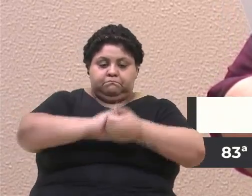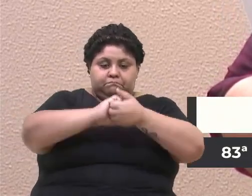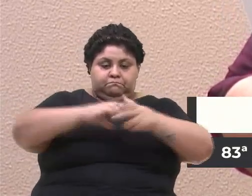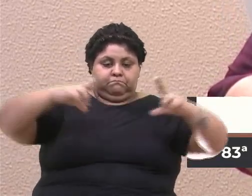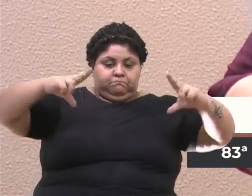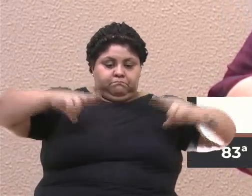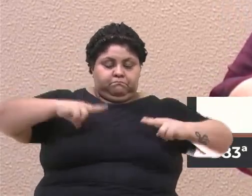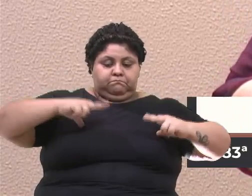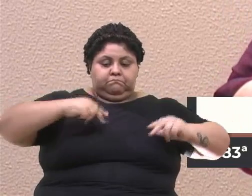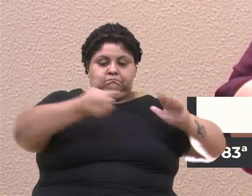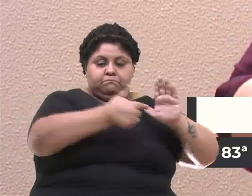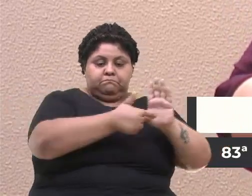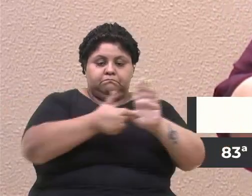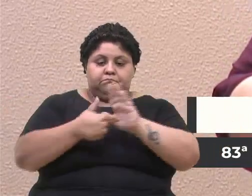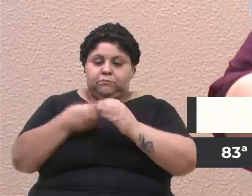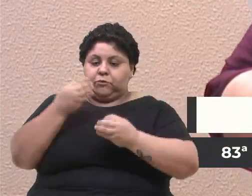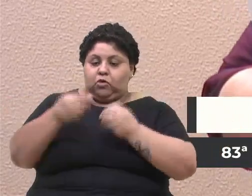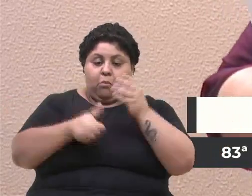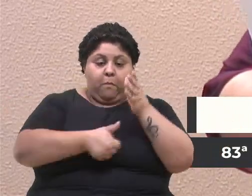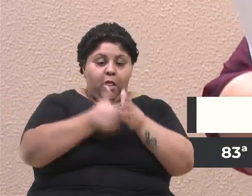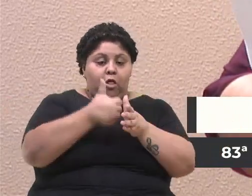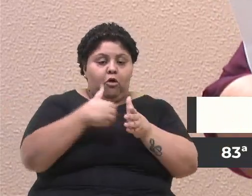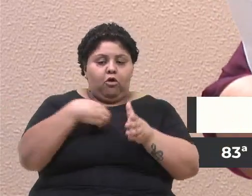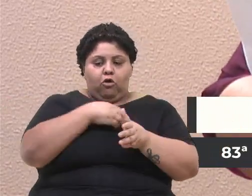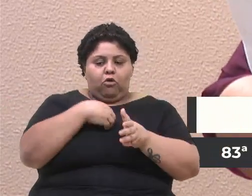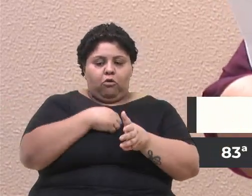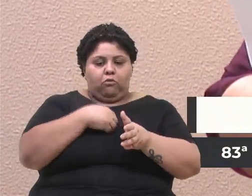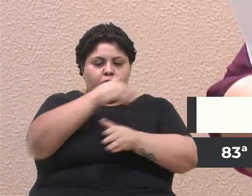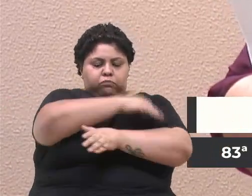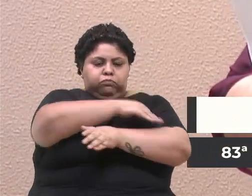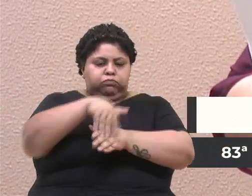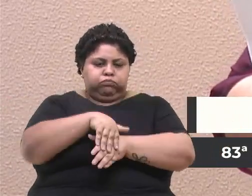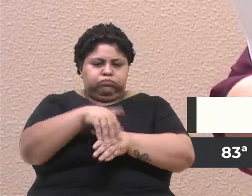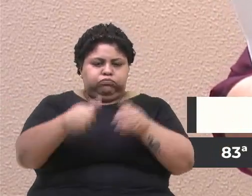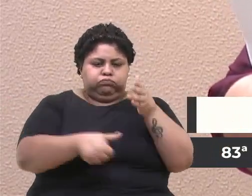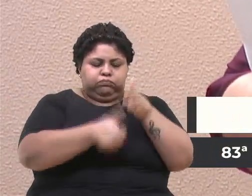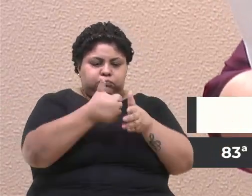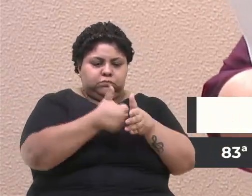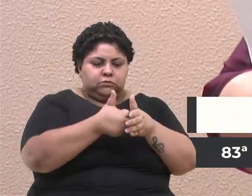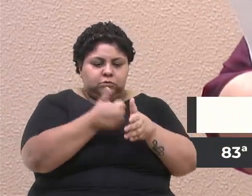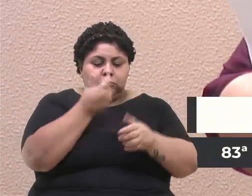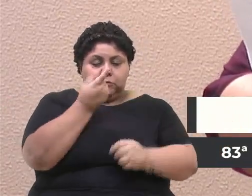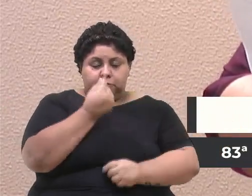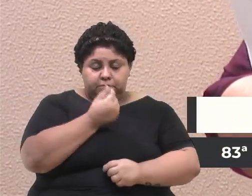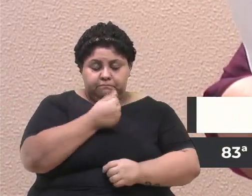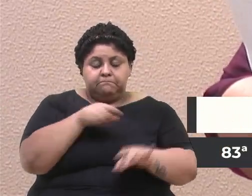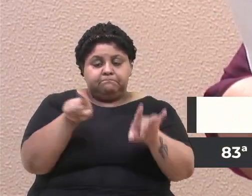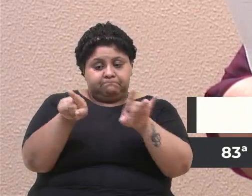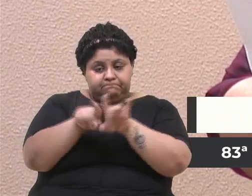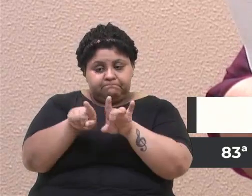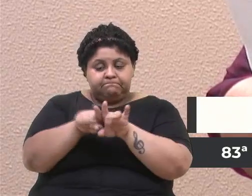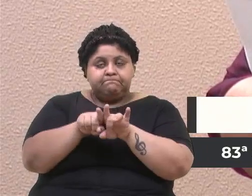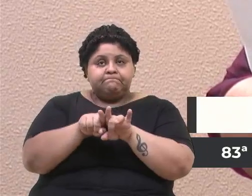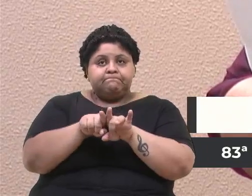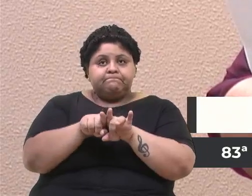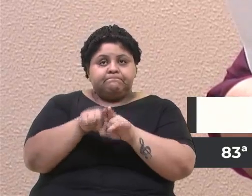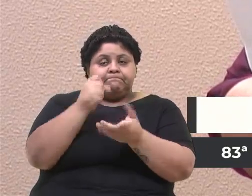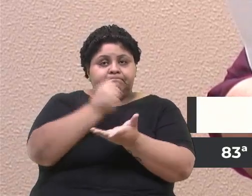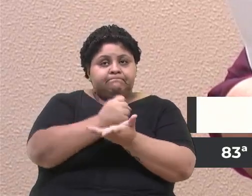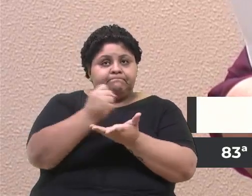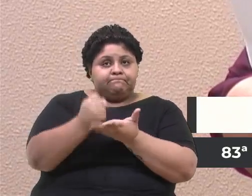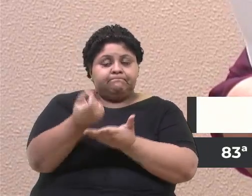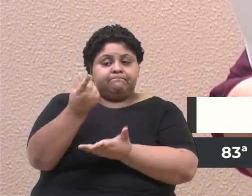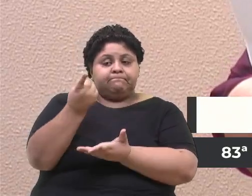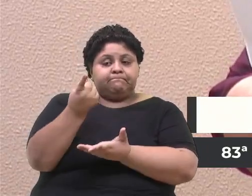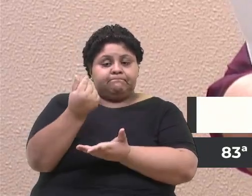como uma rota adequada para viabilizar o citado investimento, dado que nesse arranjo contratual os recursos financeiros devem